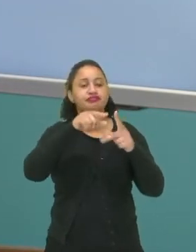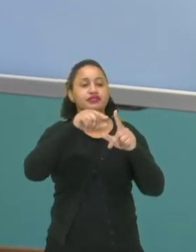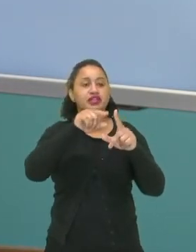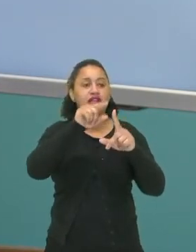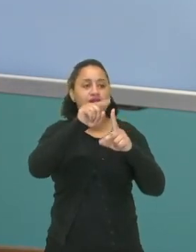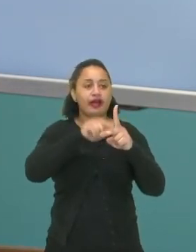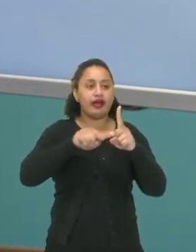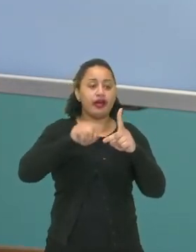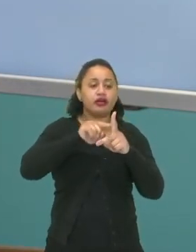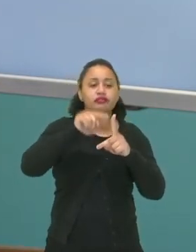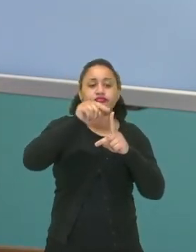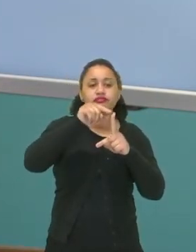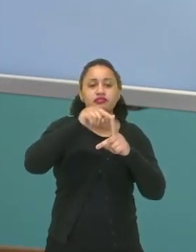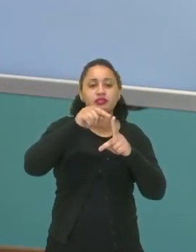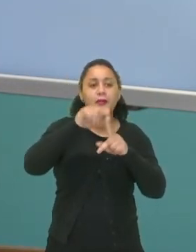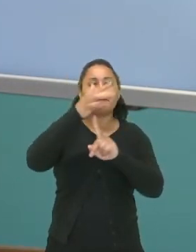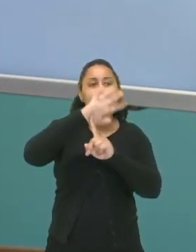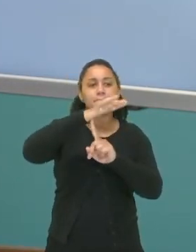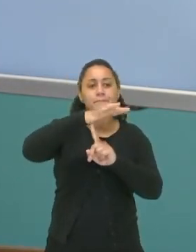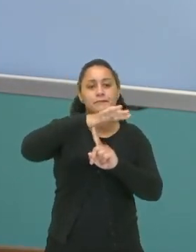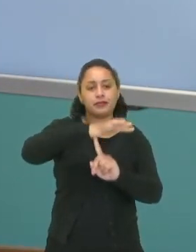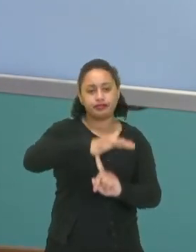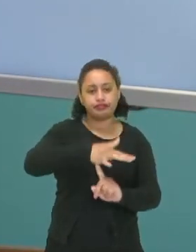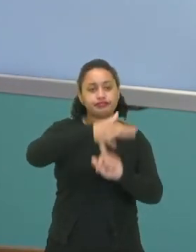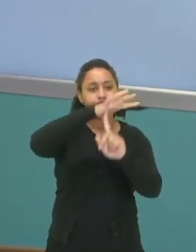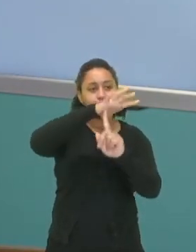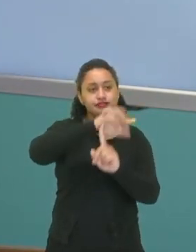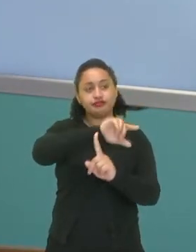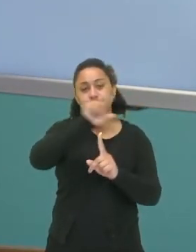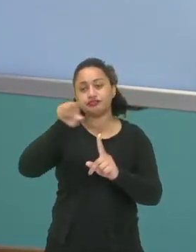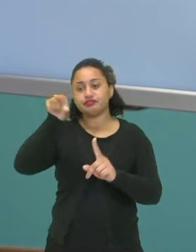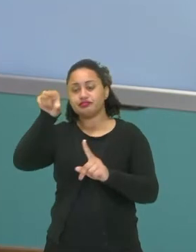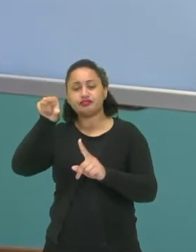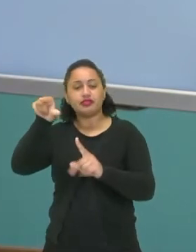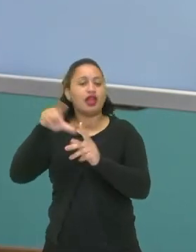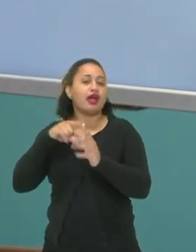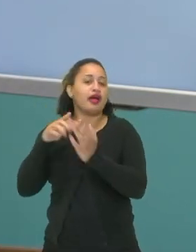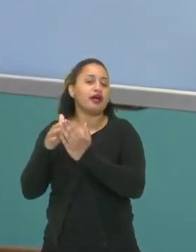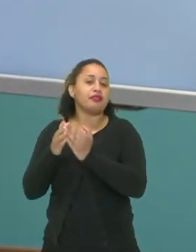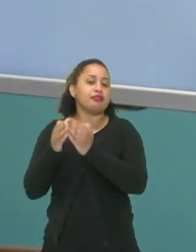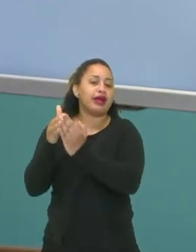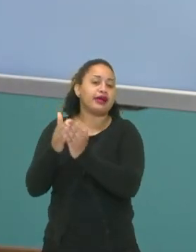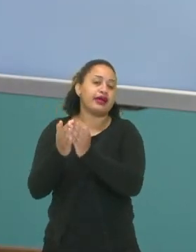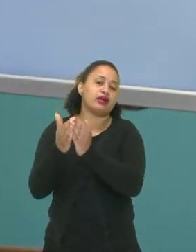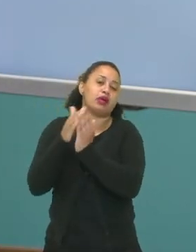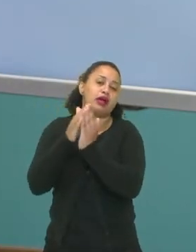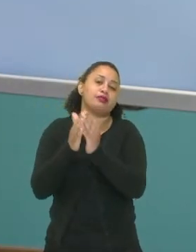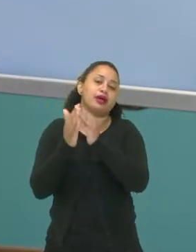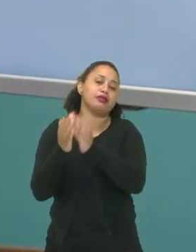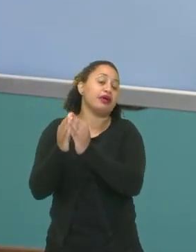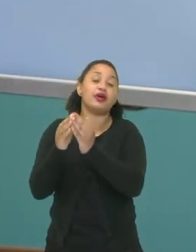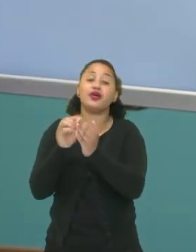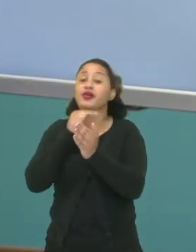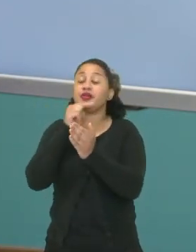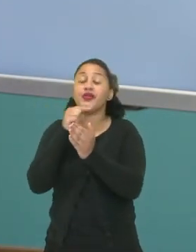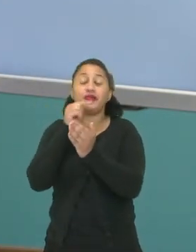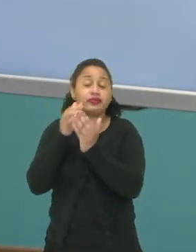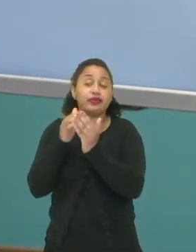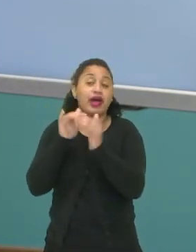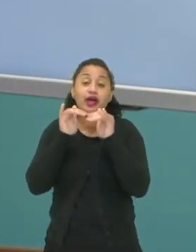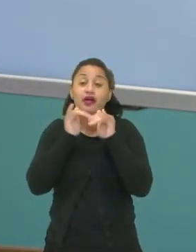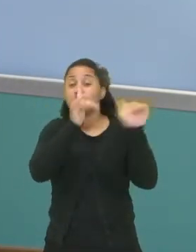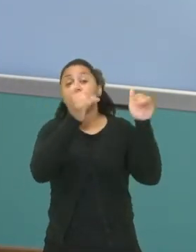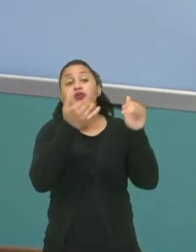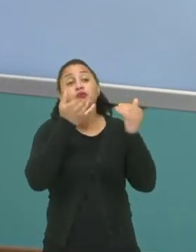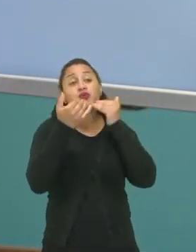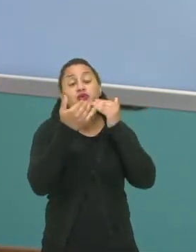está estacionado, parado ali e aqui eu tenho uma embarcação. Essa embarcação deu um sinal de alerta